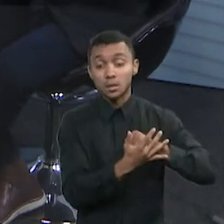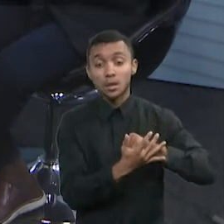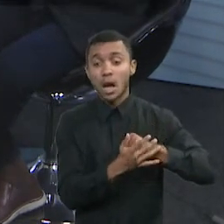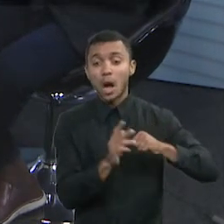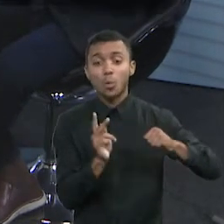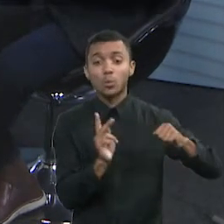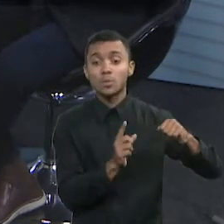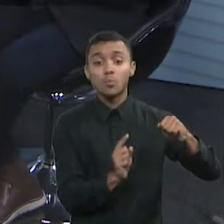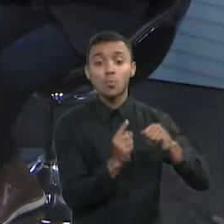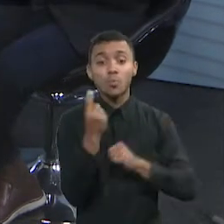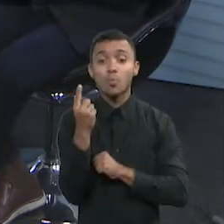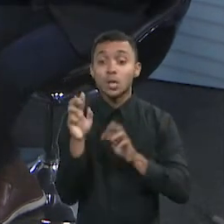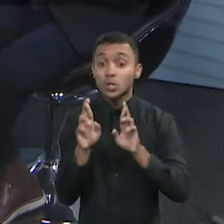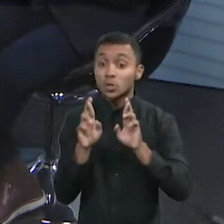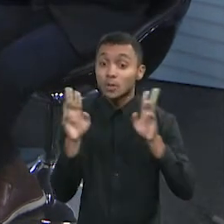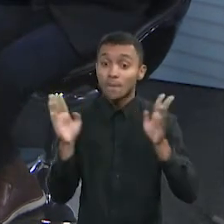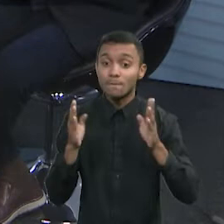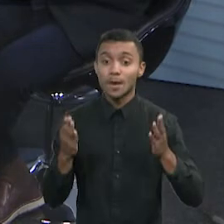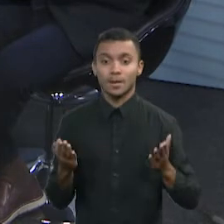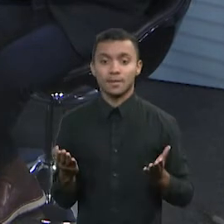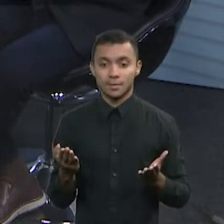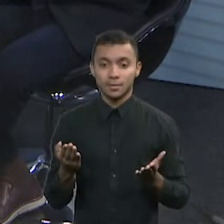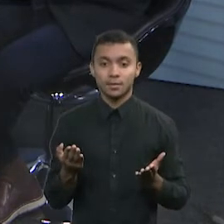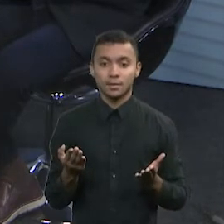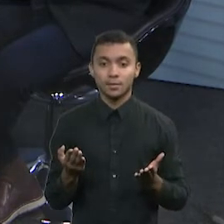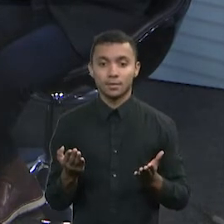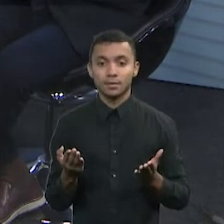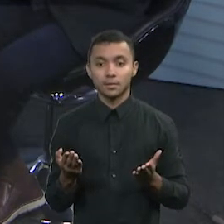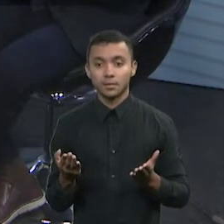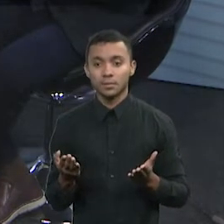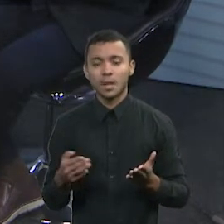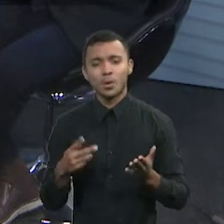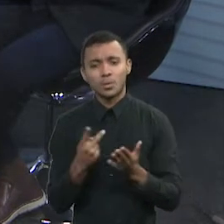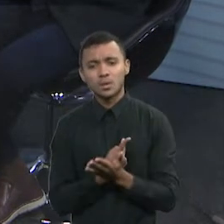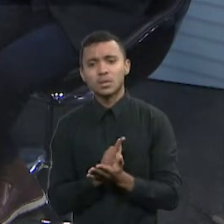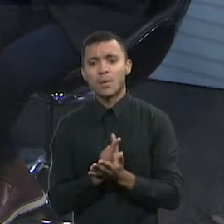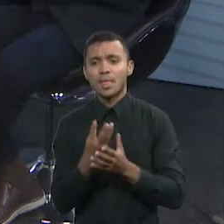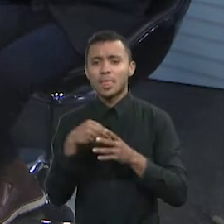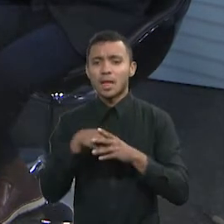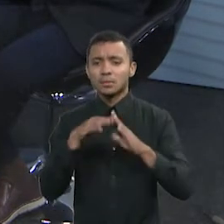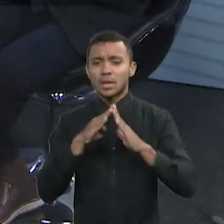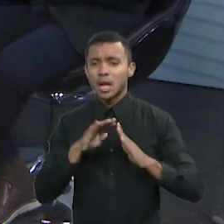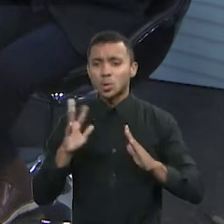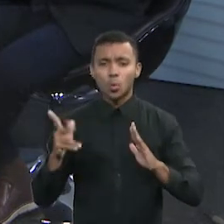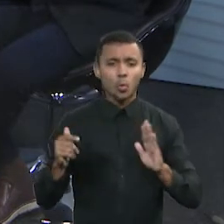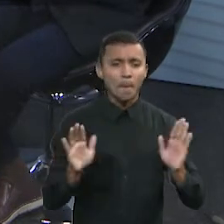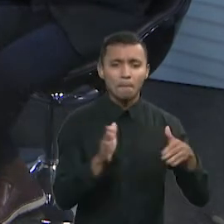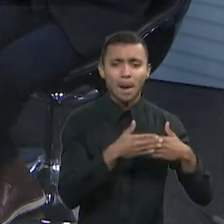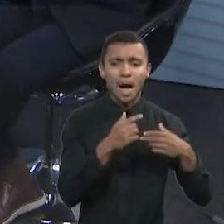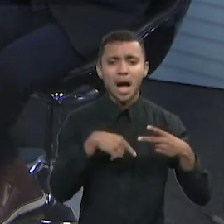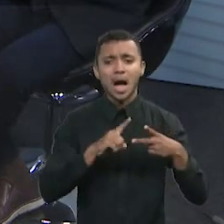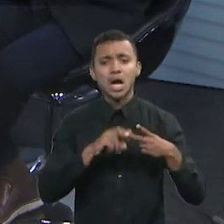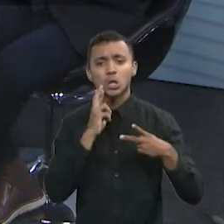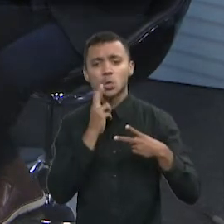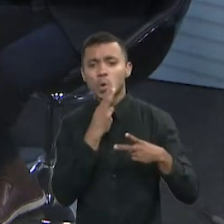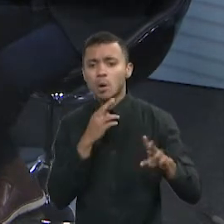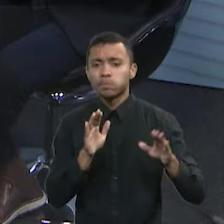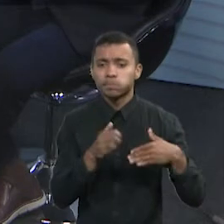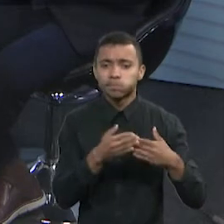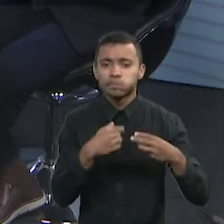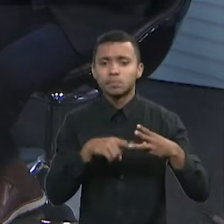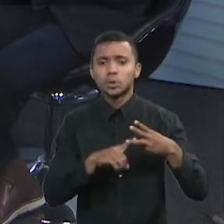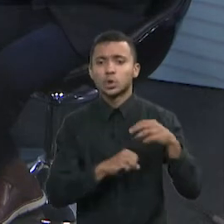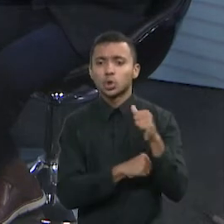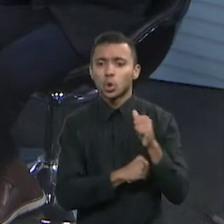excepcional, né? Foi algo excepcional, porque nós tivemos lockdown, nós tivemos fechamento de restaurante, fechamento de shopping,